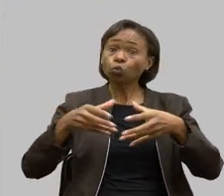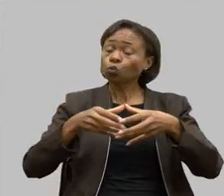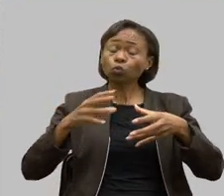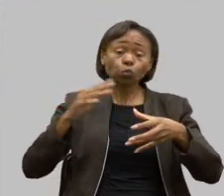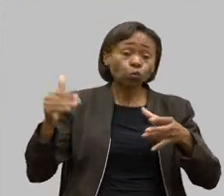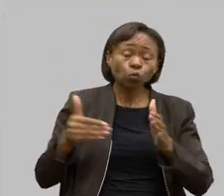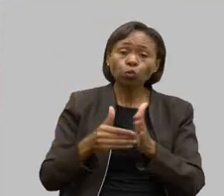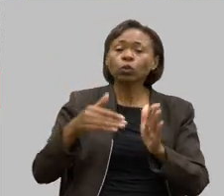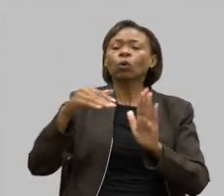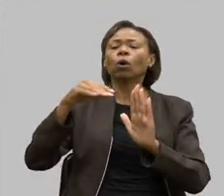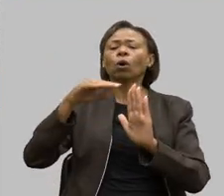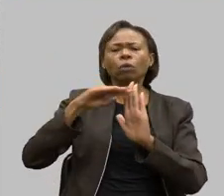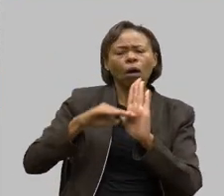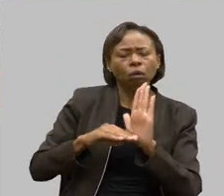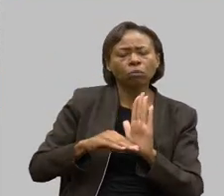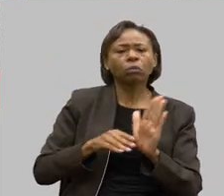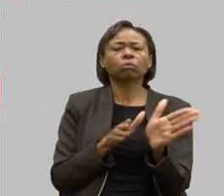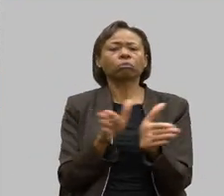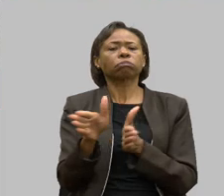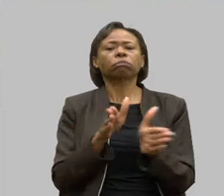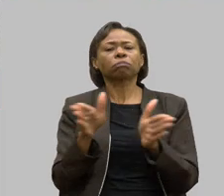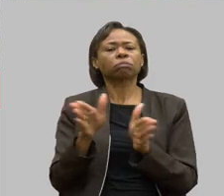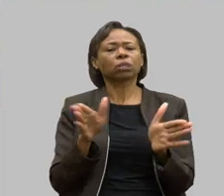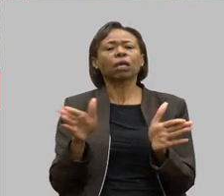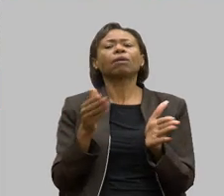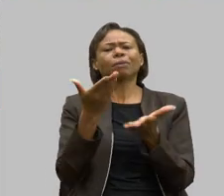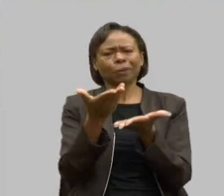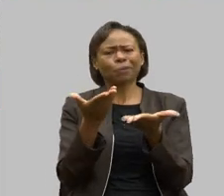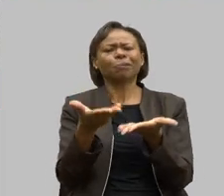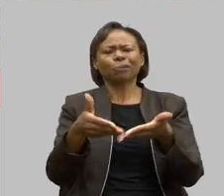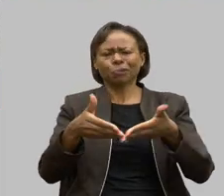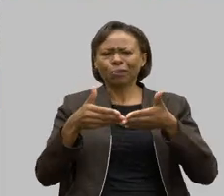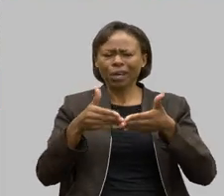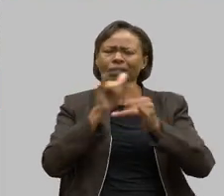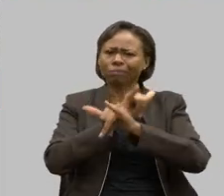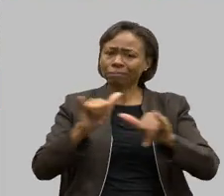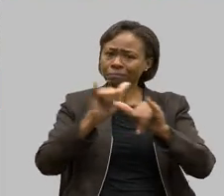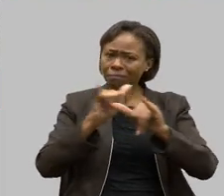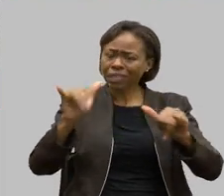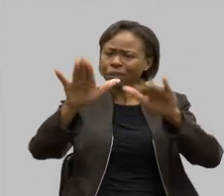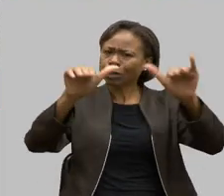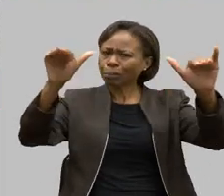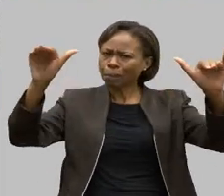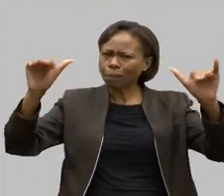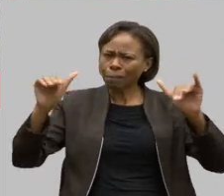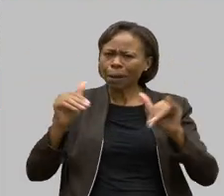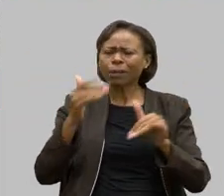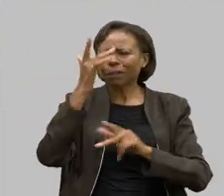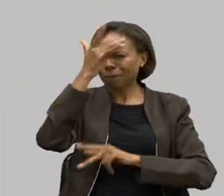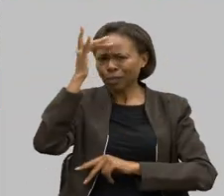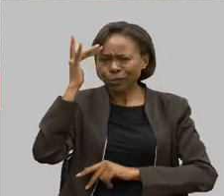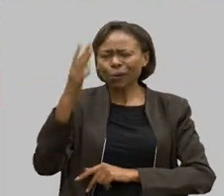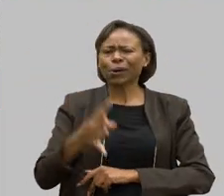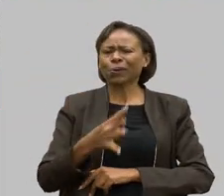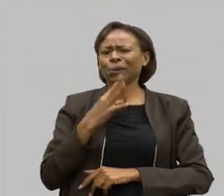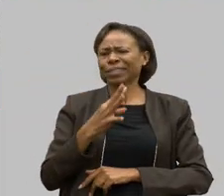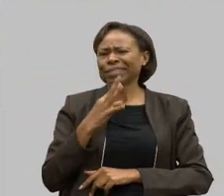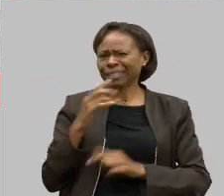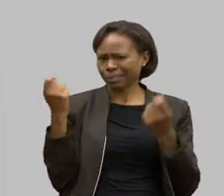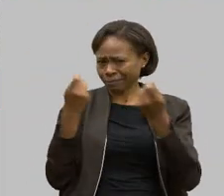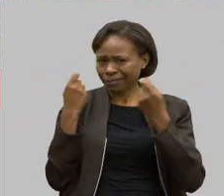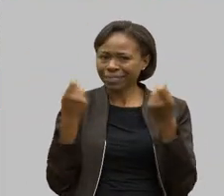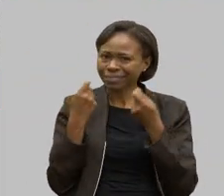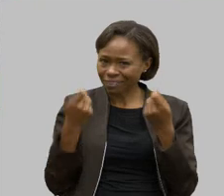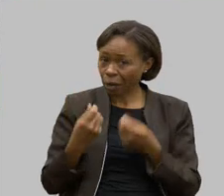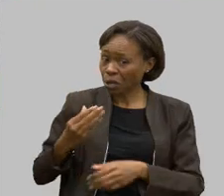quanto com vocês nesse sentido de mobilização, de divulgação, para que o máximo de pessoas fique sabendo do evento e compareça. Um